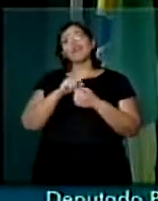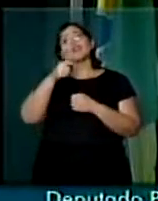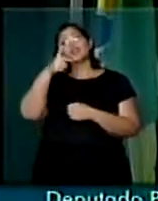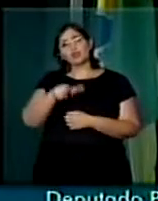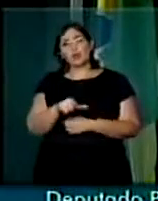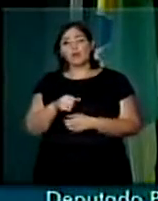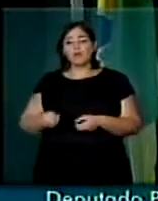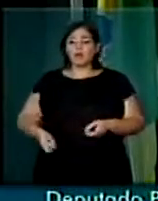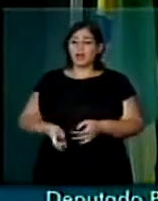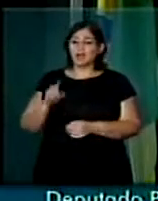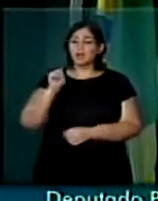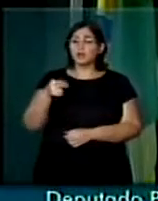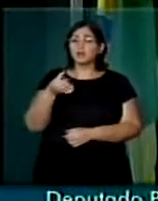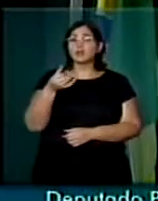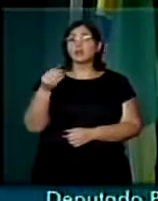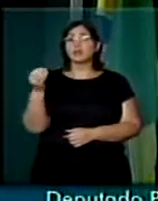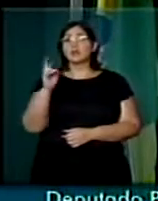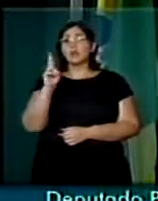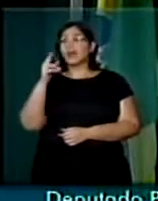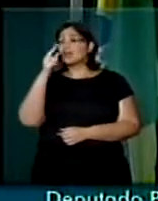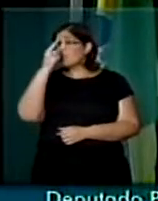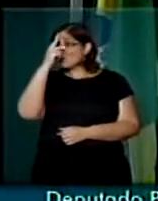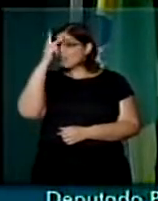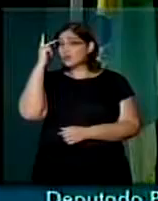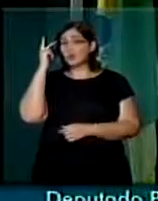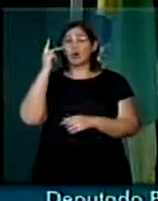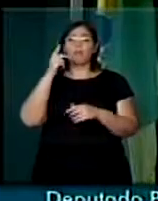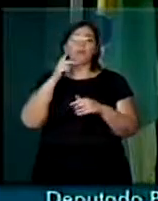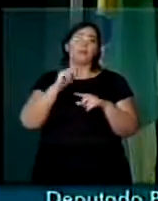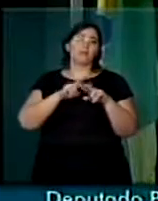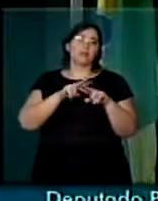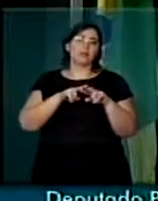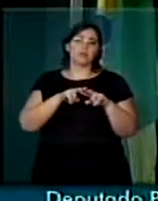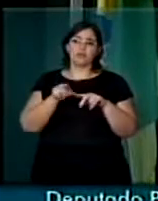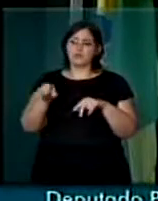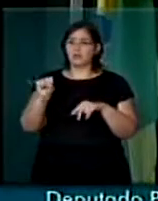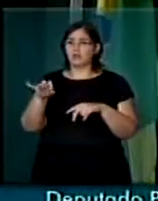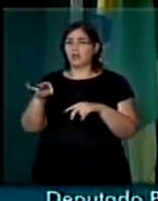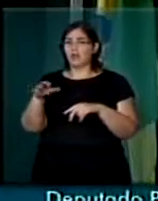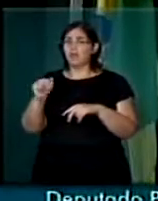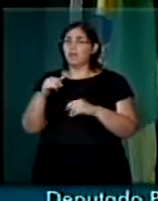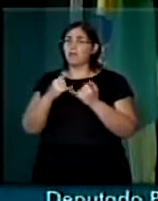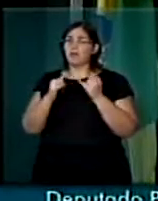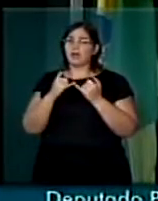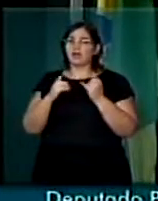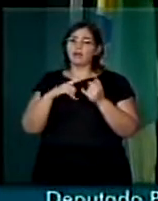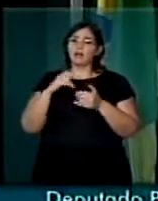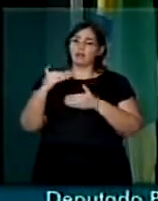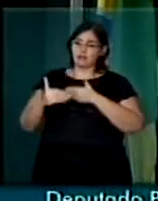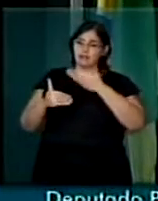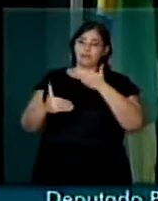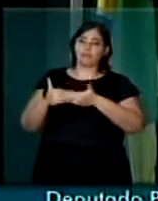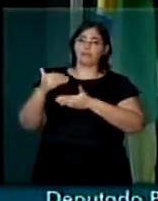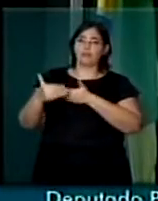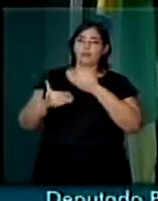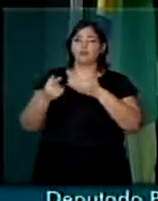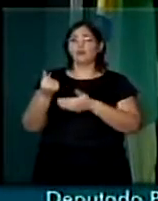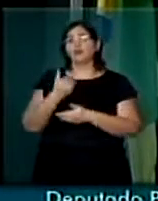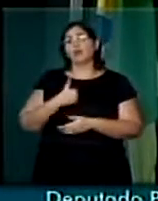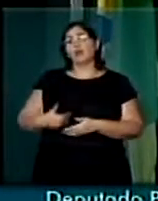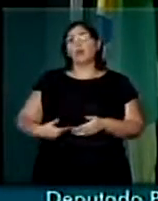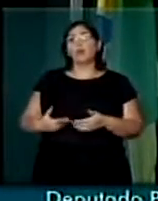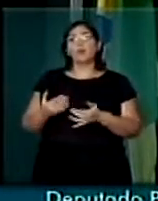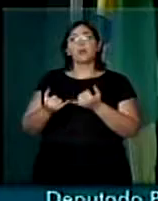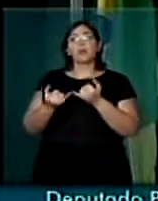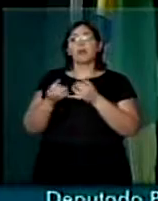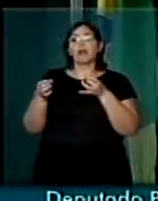R$.600 por mês de apenado, é um sistema que faz com que haja uma drenagem constante e permanente de dinheiro público para o